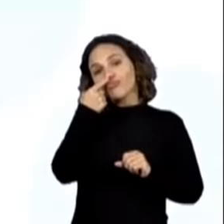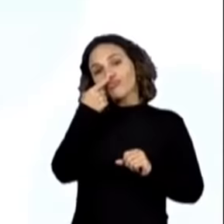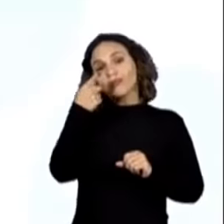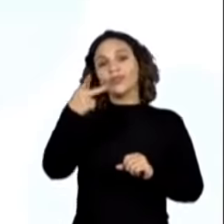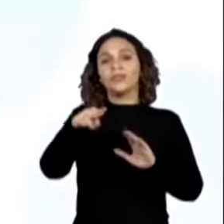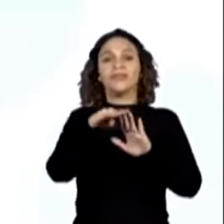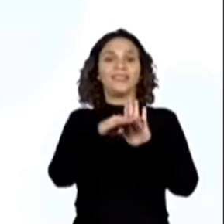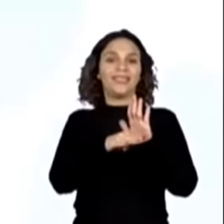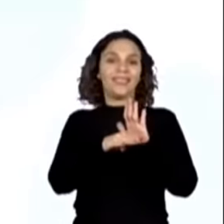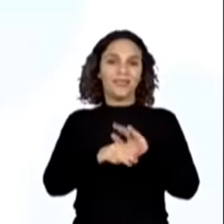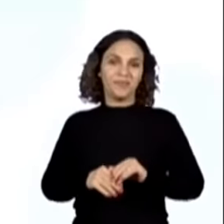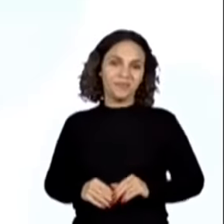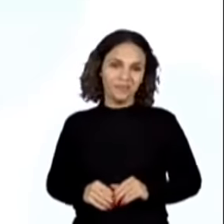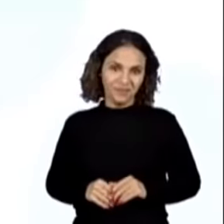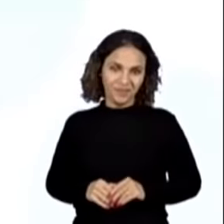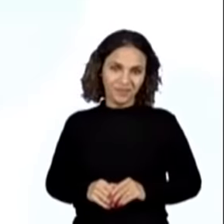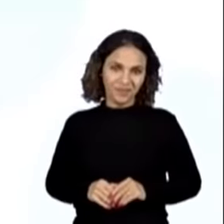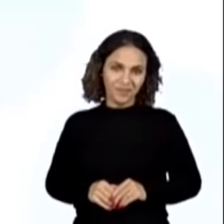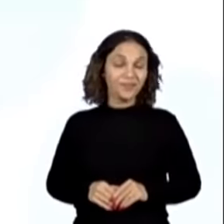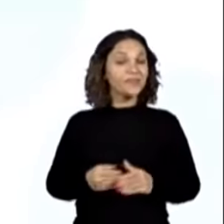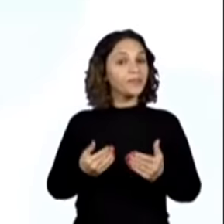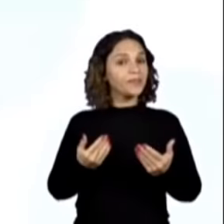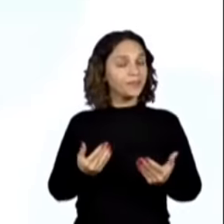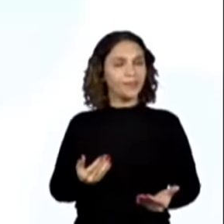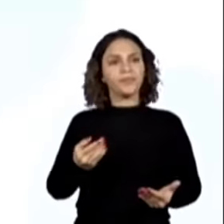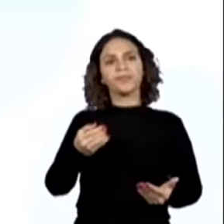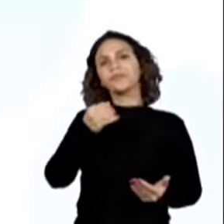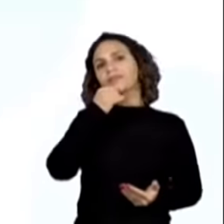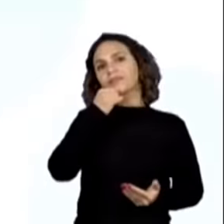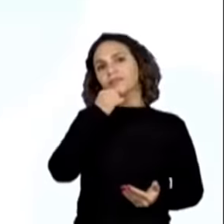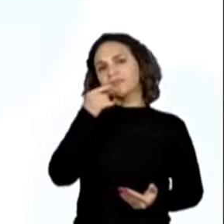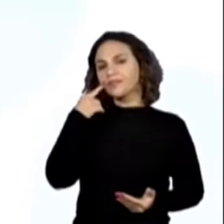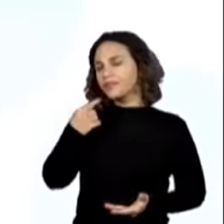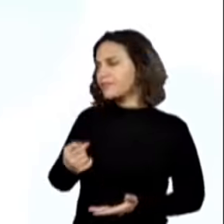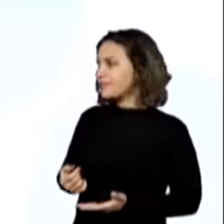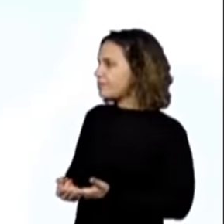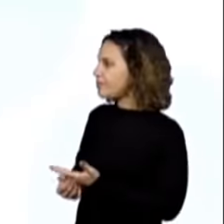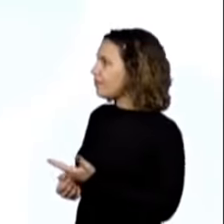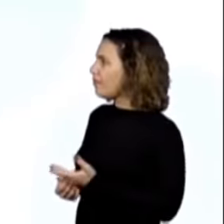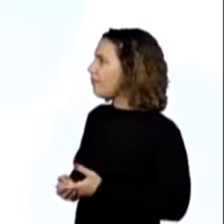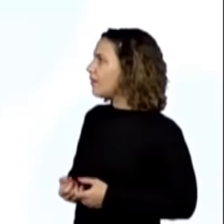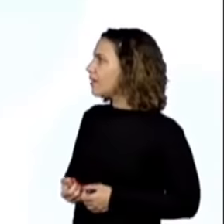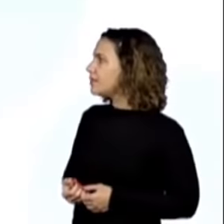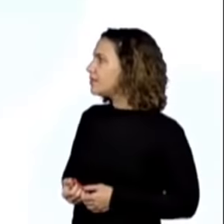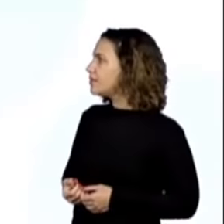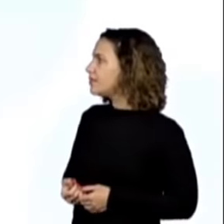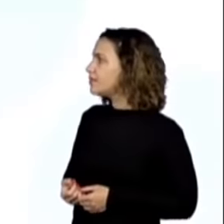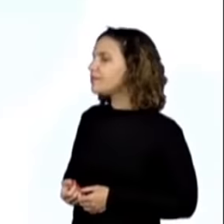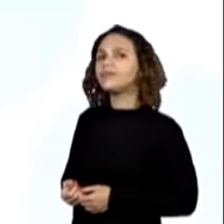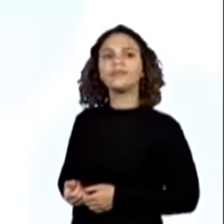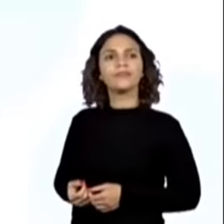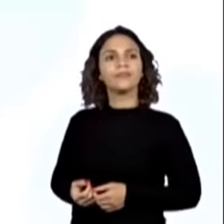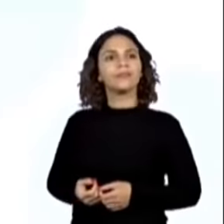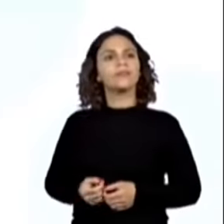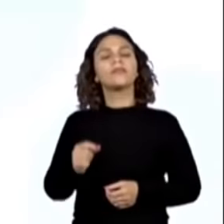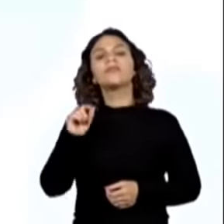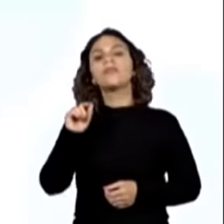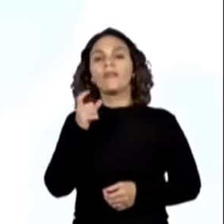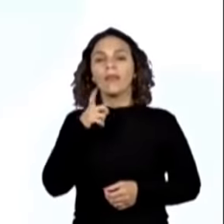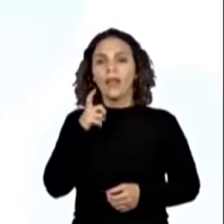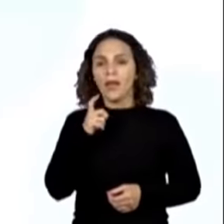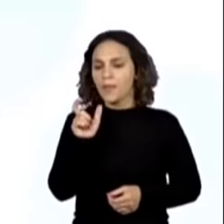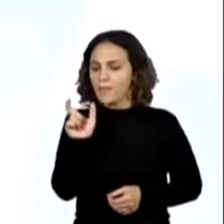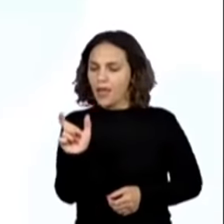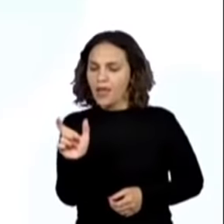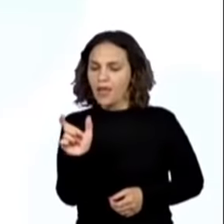a sua lista. E olha só. Quando eu falo em encontrar mais um conto, é que nós vamos trabalhar com trechos